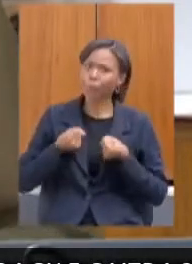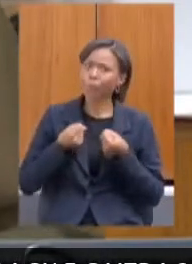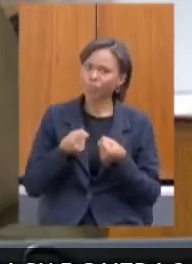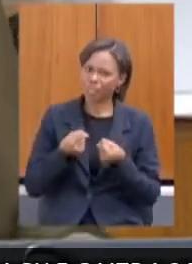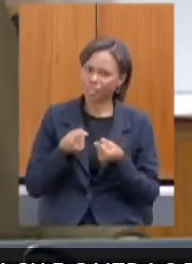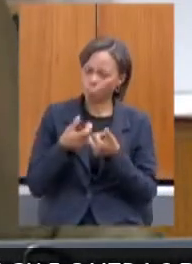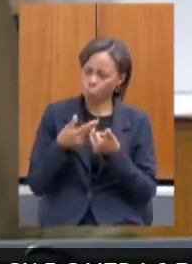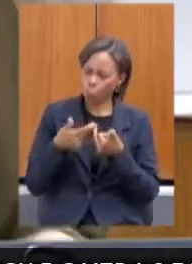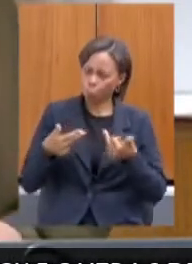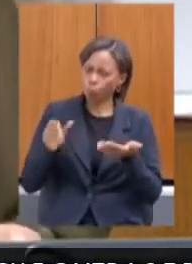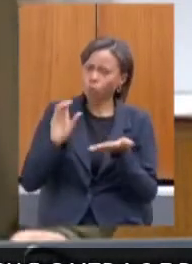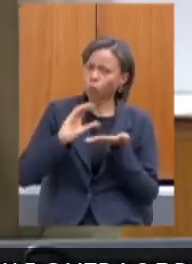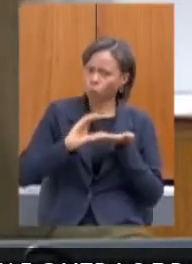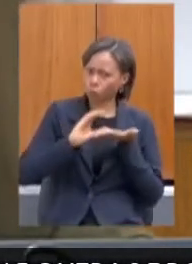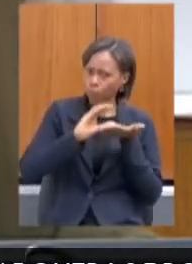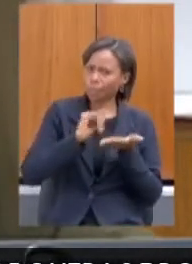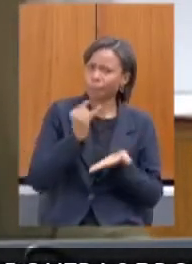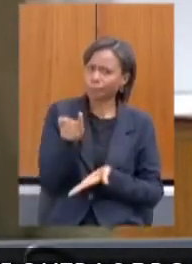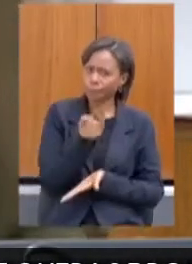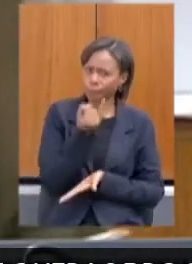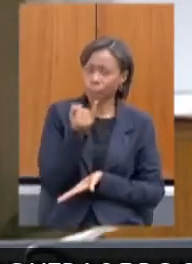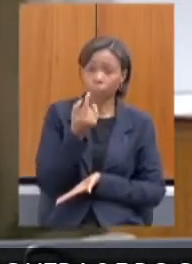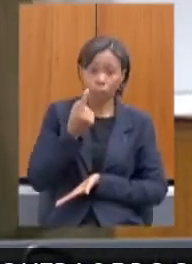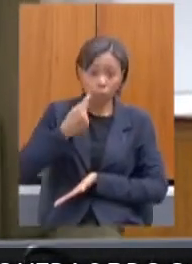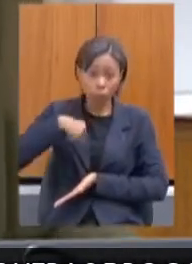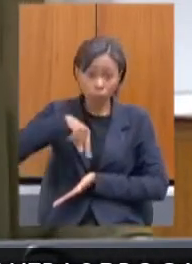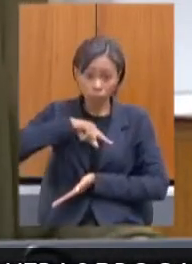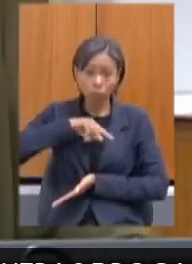para construir. Nós tivemos campanhas, sim,